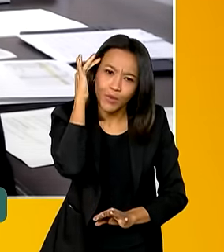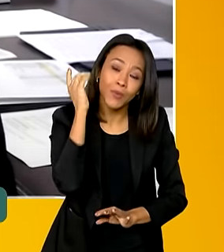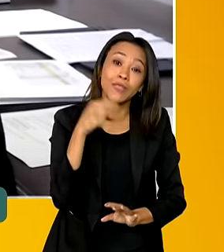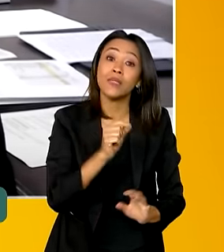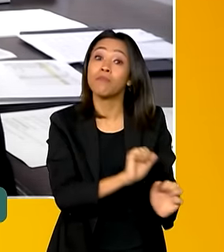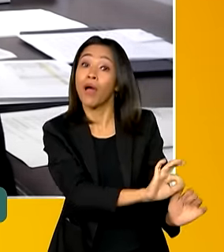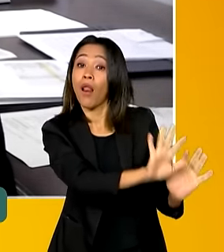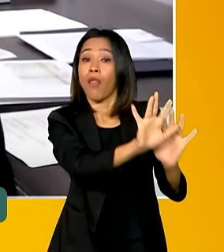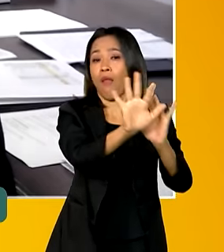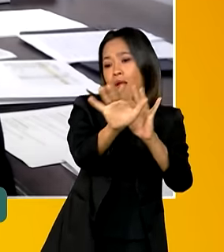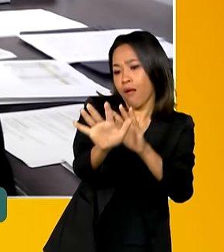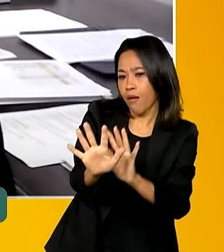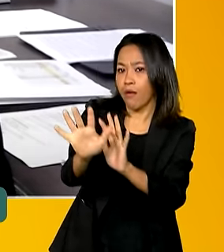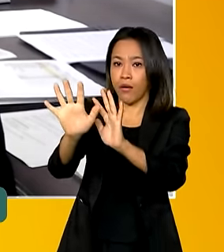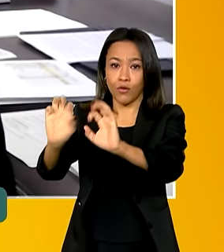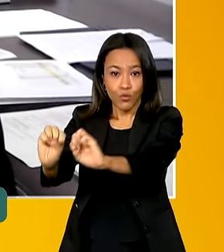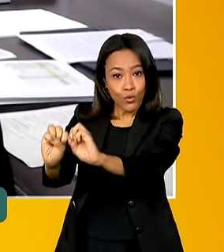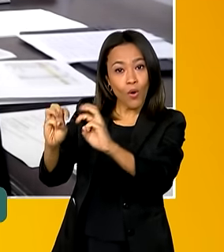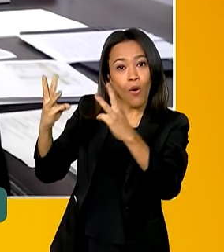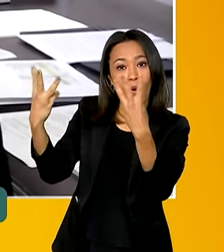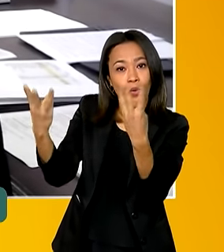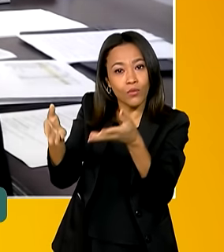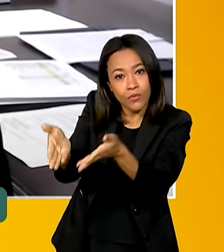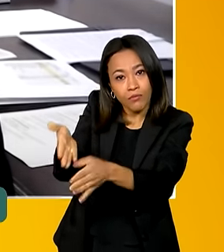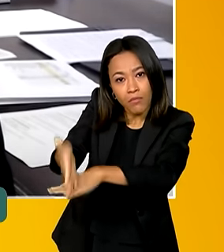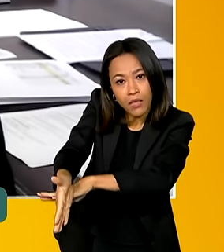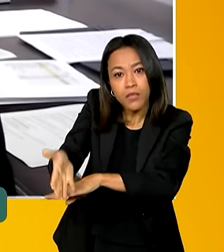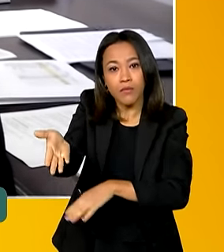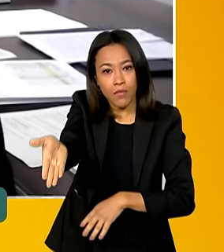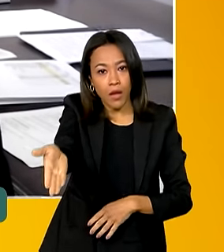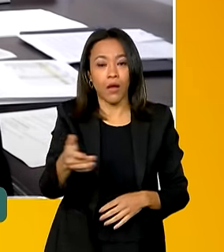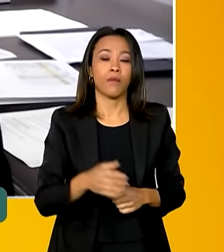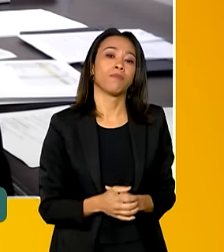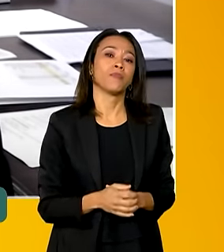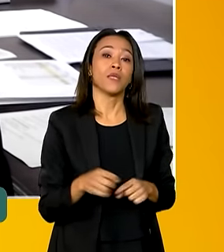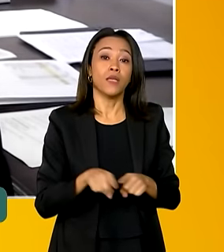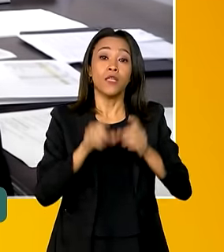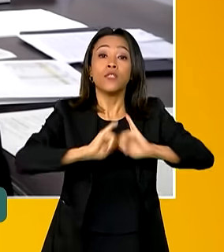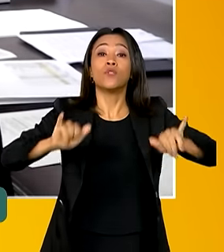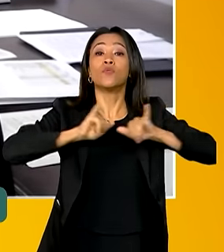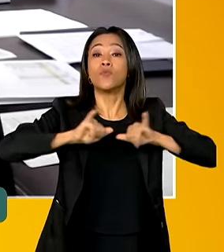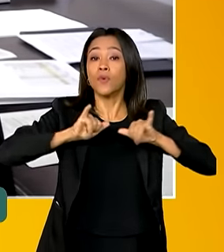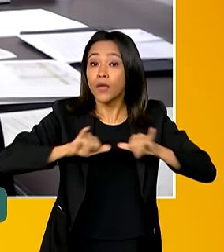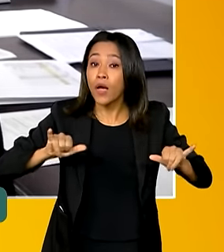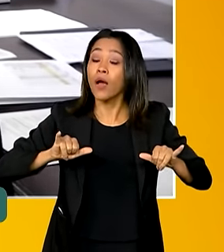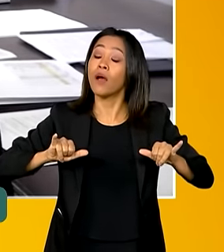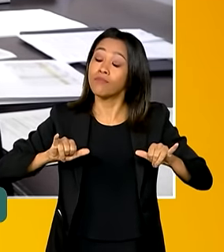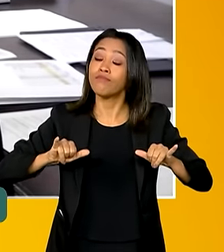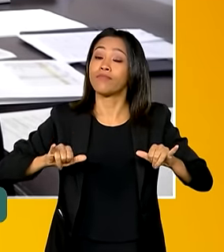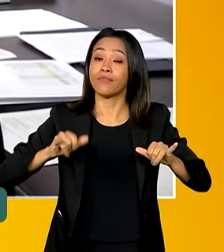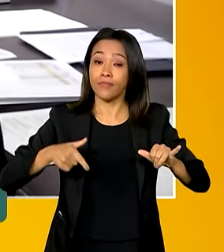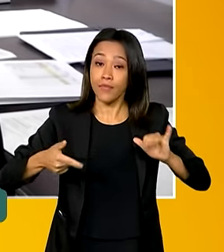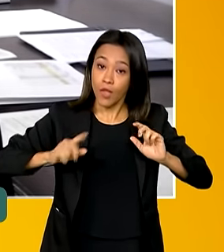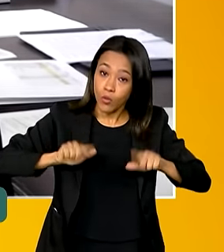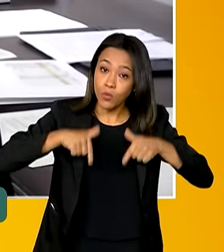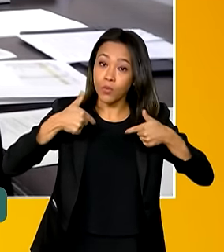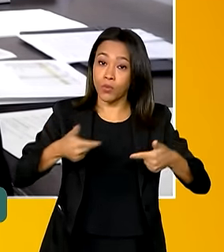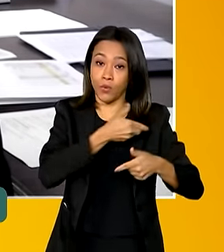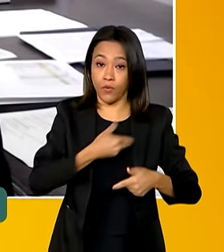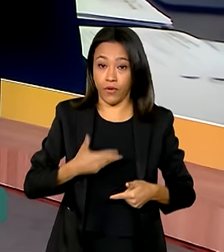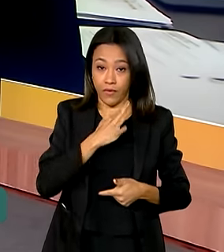shows e vão também reforçar as marcas que o governo brasileiro está propondo para o G20 Social.